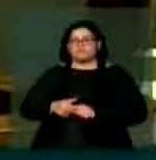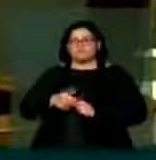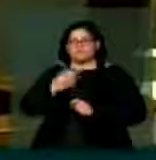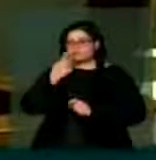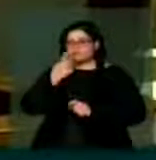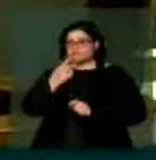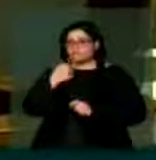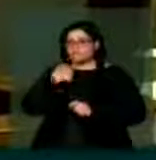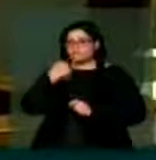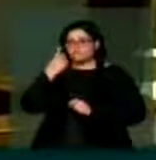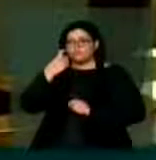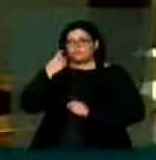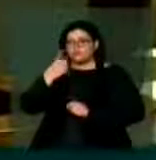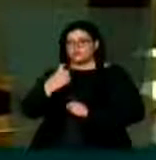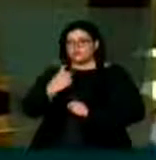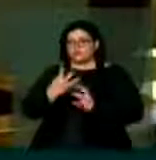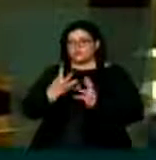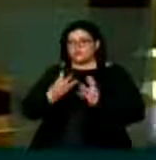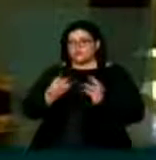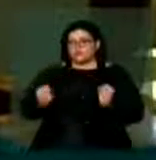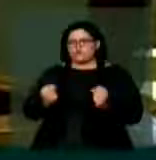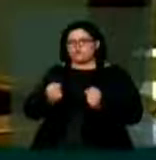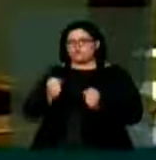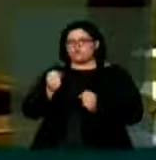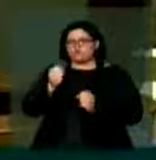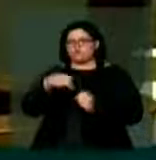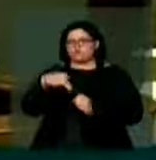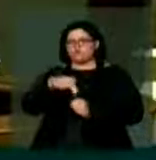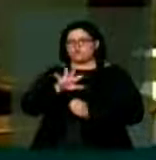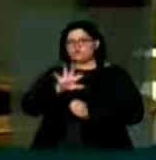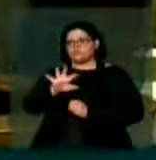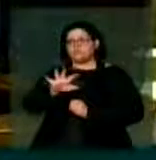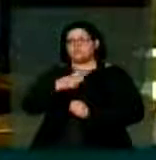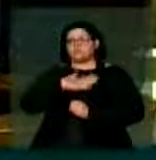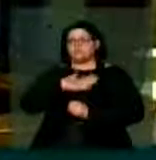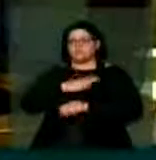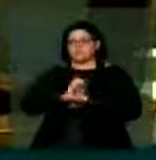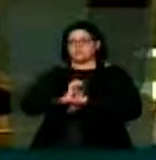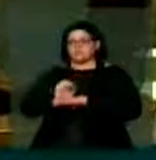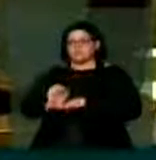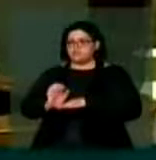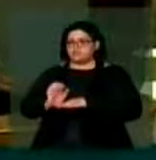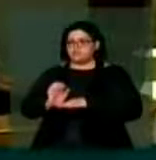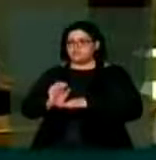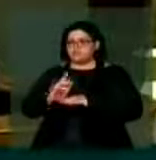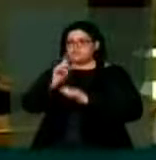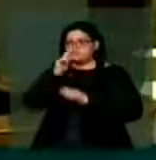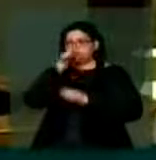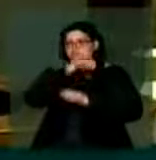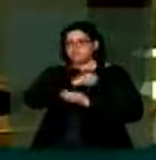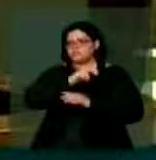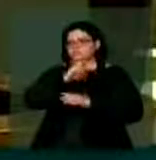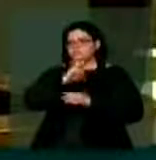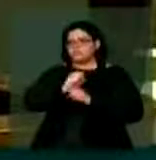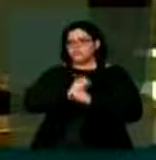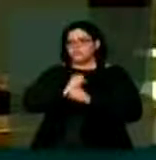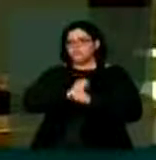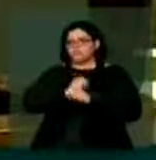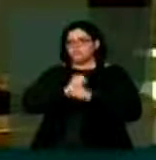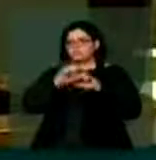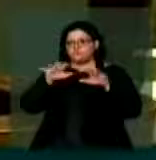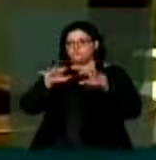da minha preocupação com a seca lá no Nordeste, está seca no meu estado, praticamente cinco anos sem